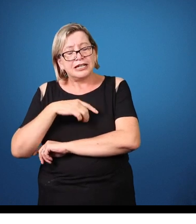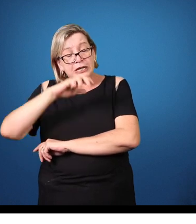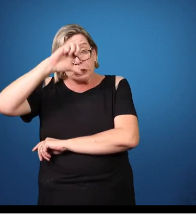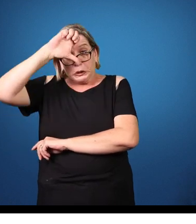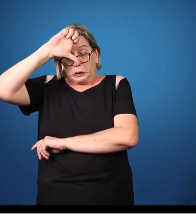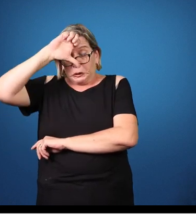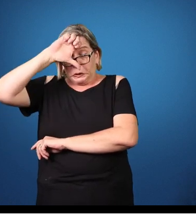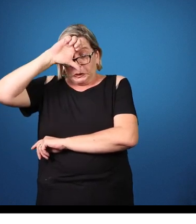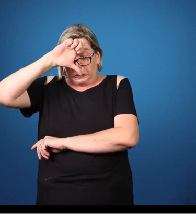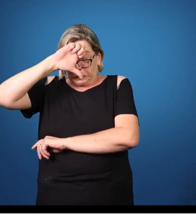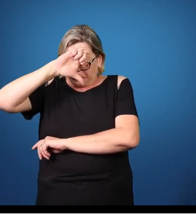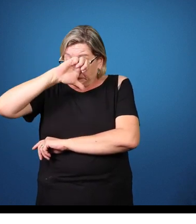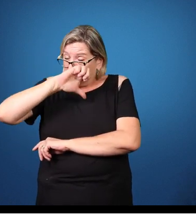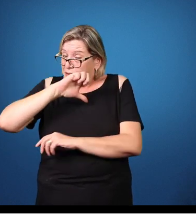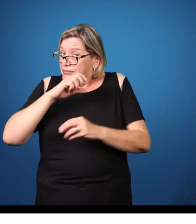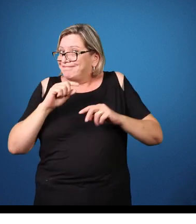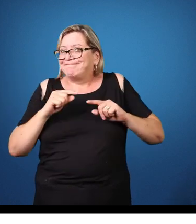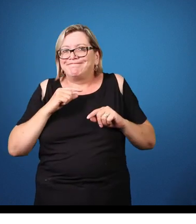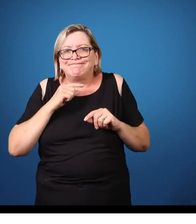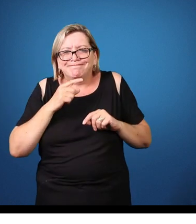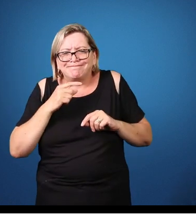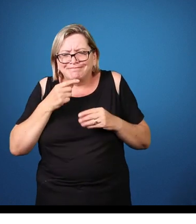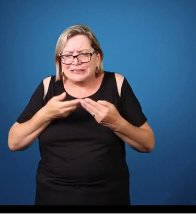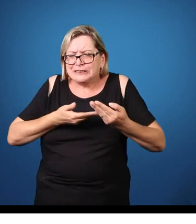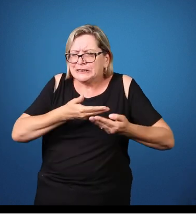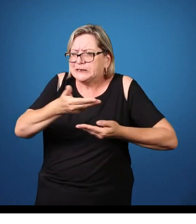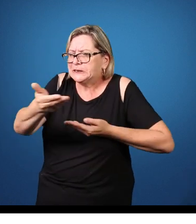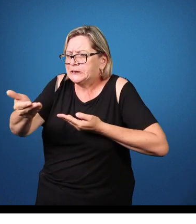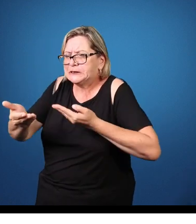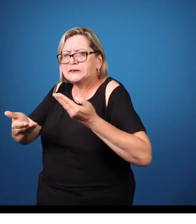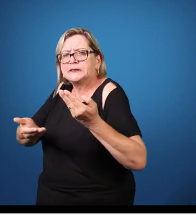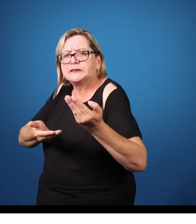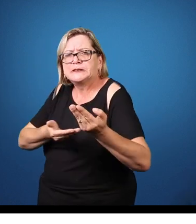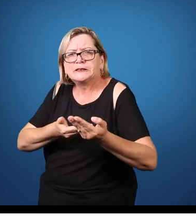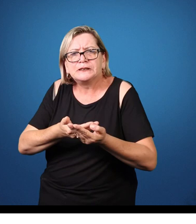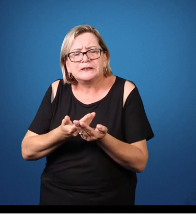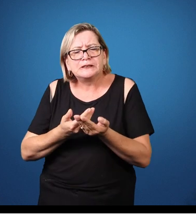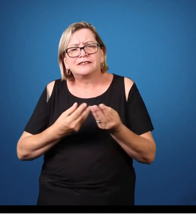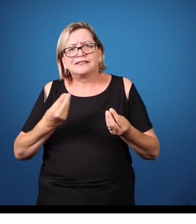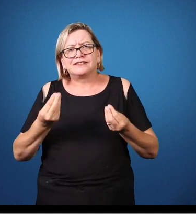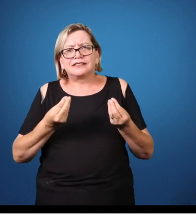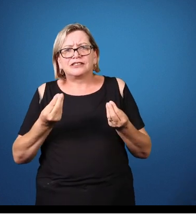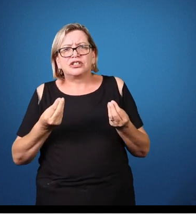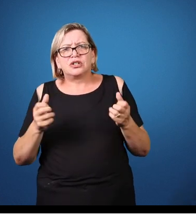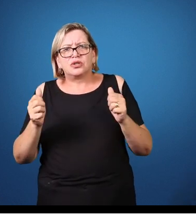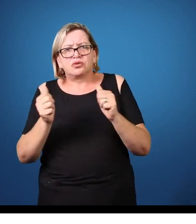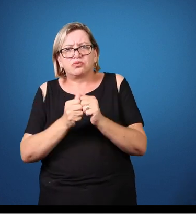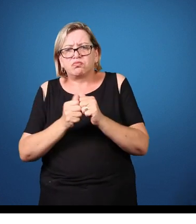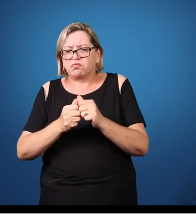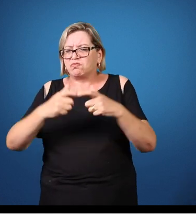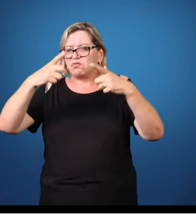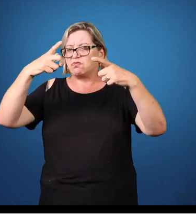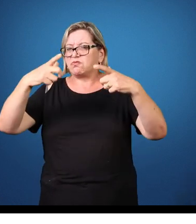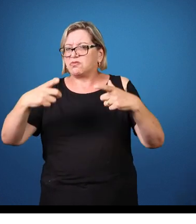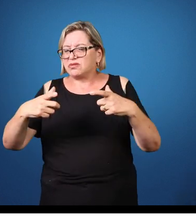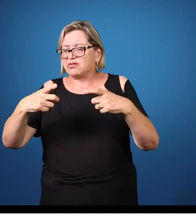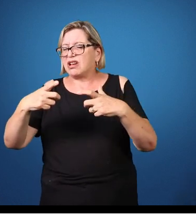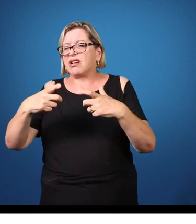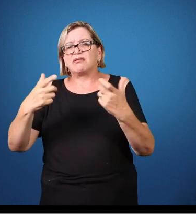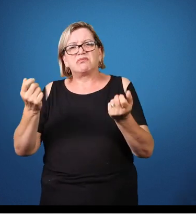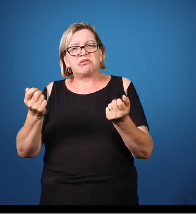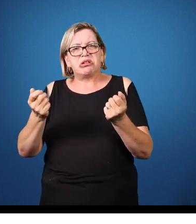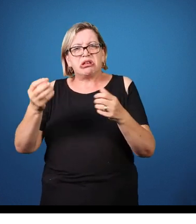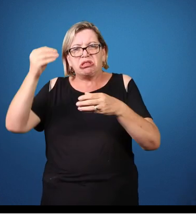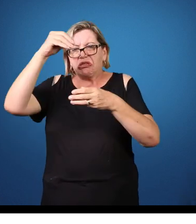estar no espaço acadêmico e tal, não é algo que o professor vai resolver sozinho,